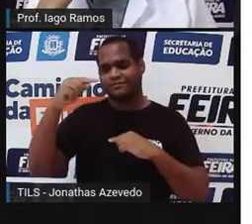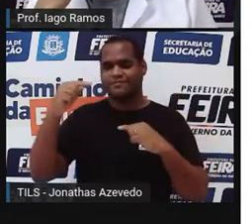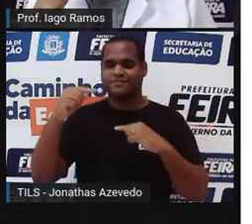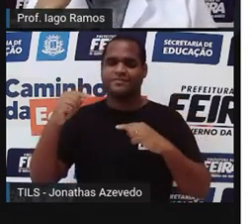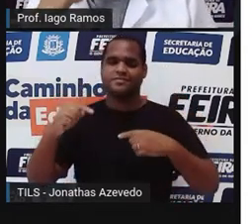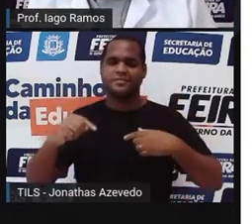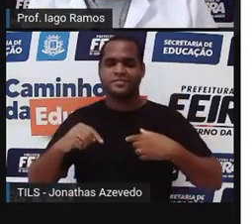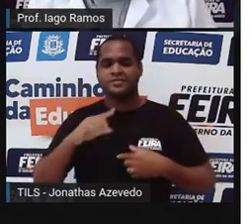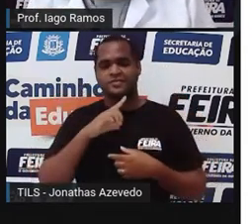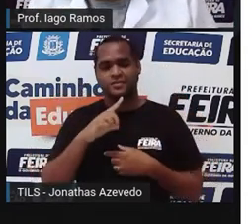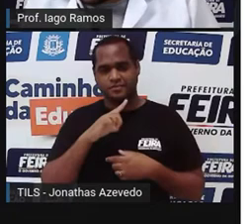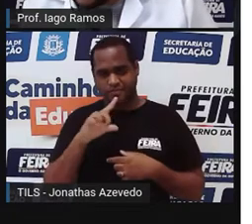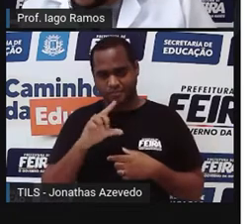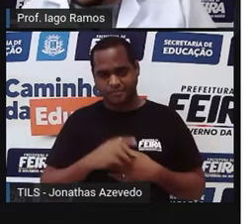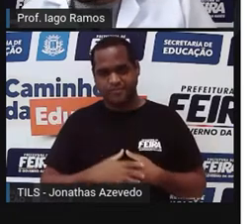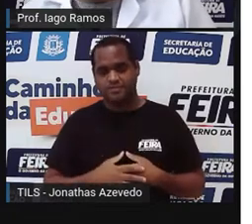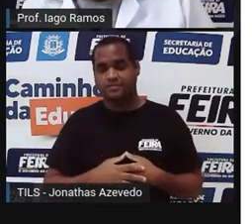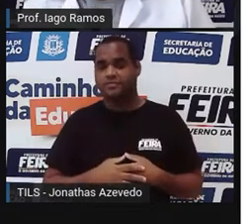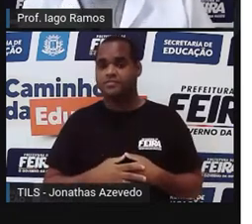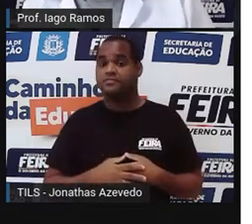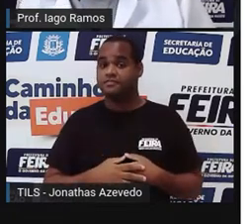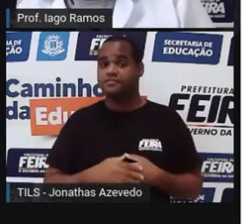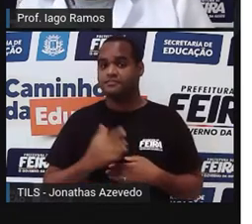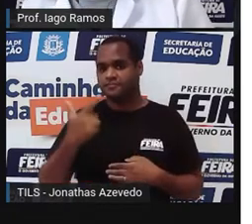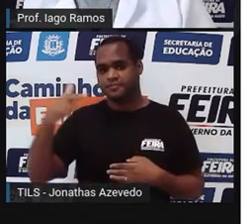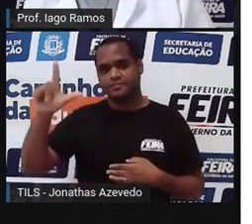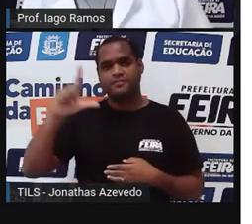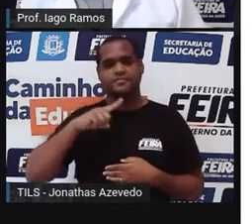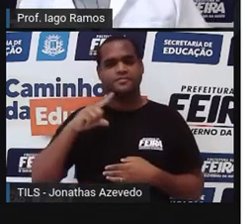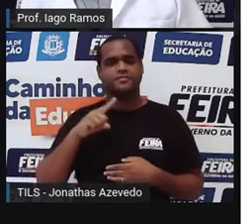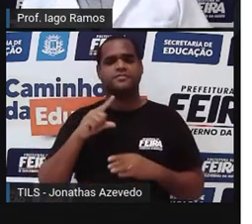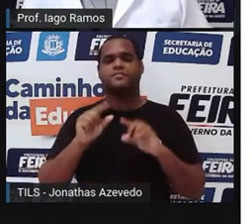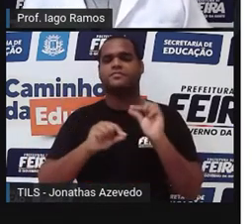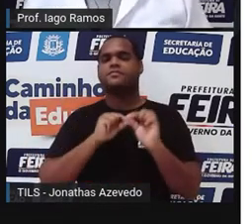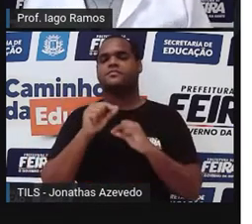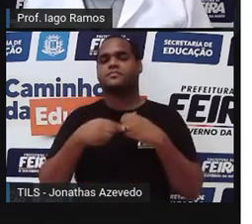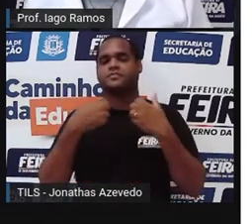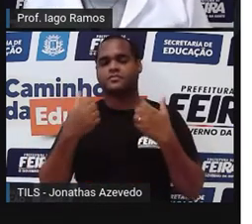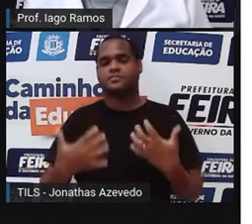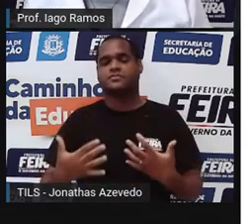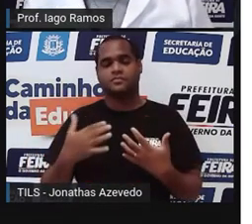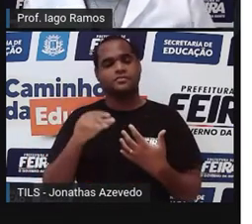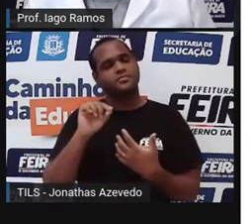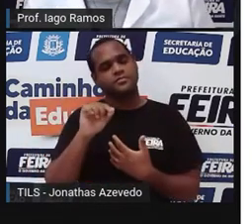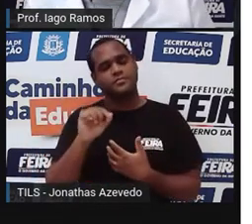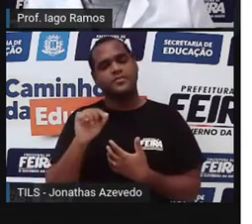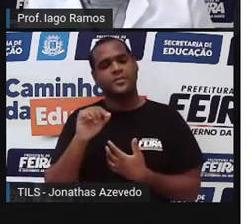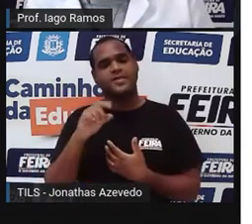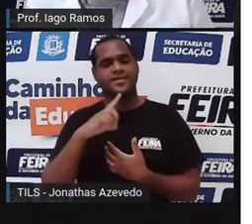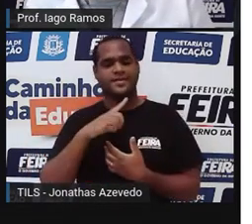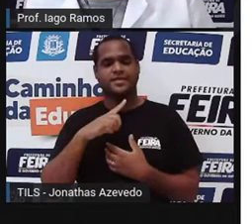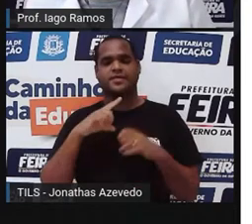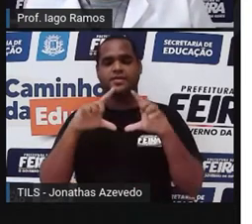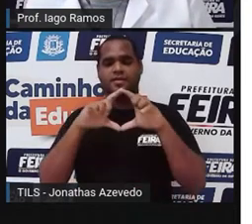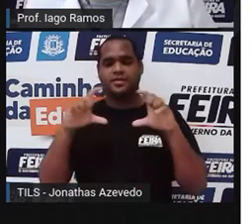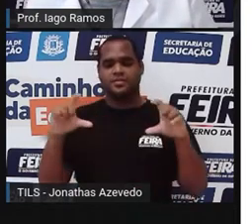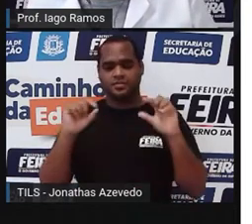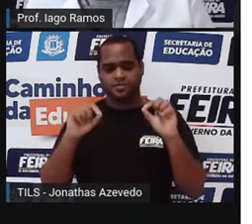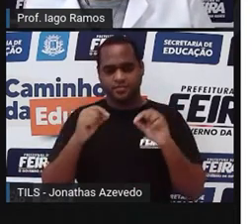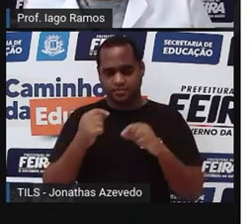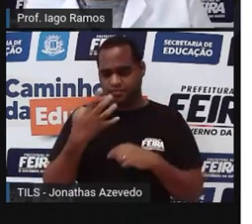Ok? Beleza? Vamos mais uma? Mais uma. Para um retângulo com dimensões 4